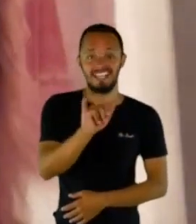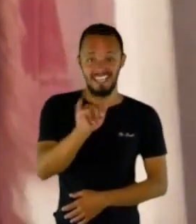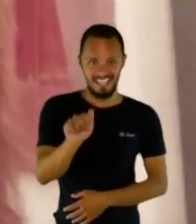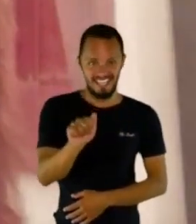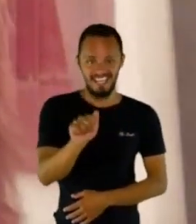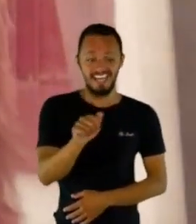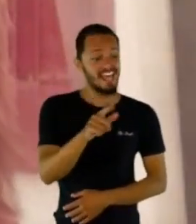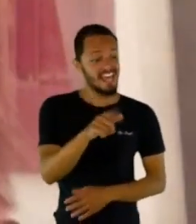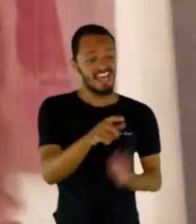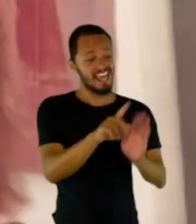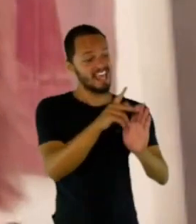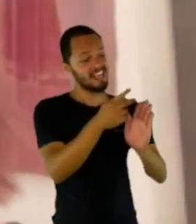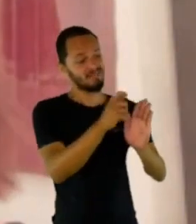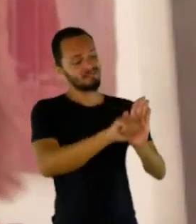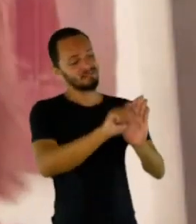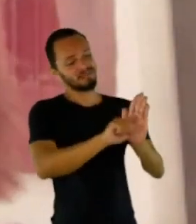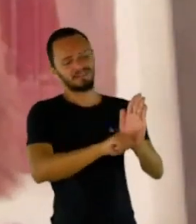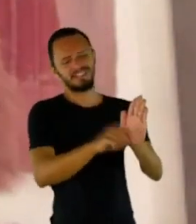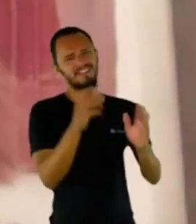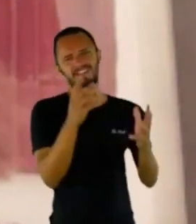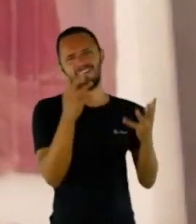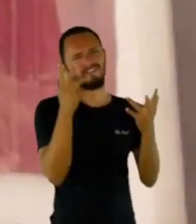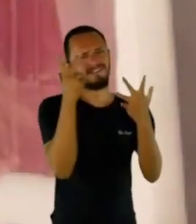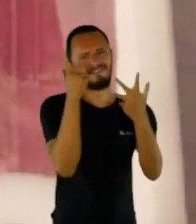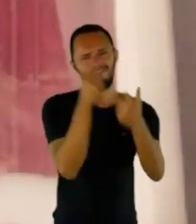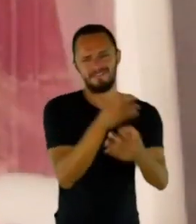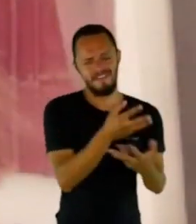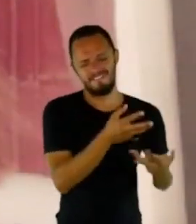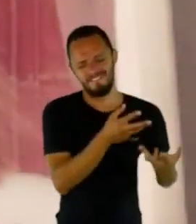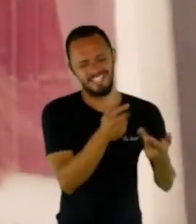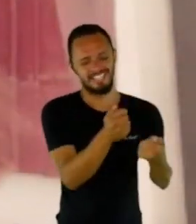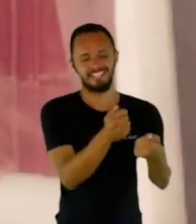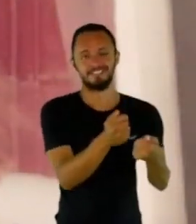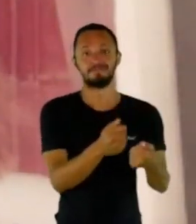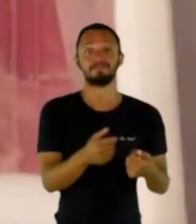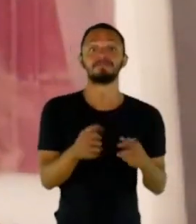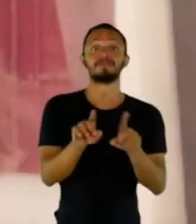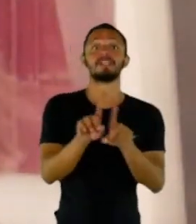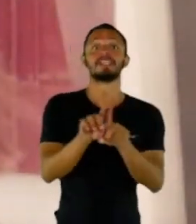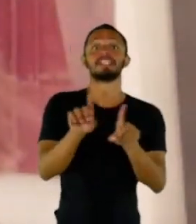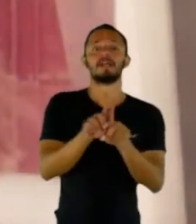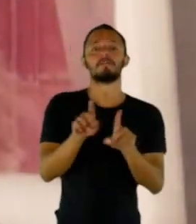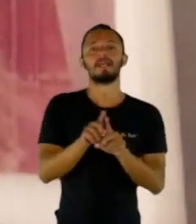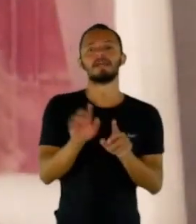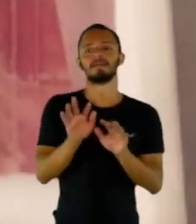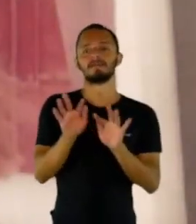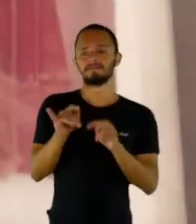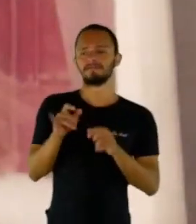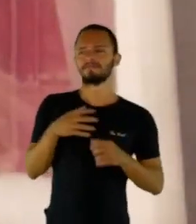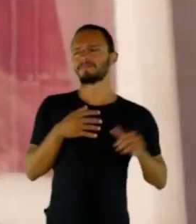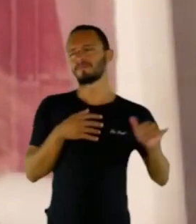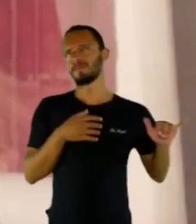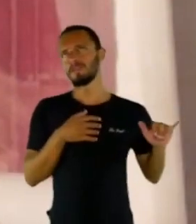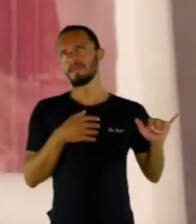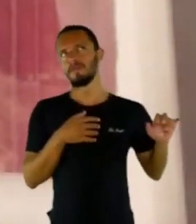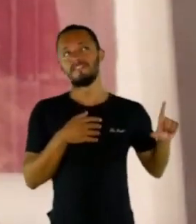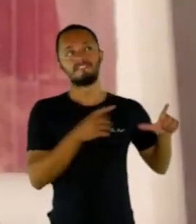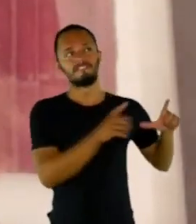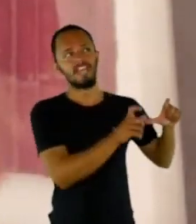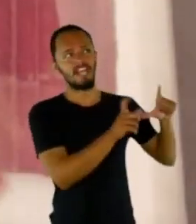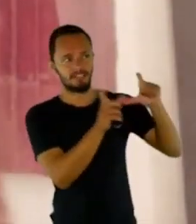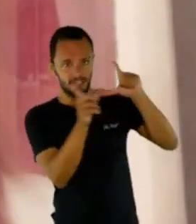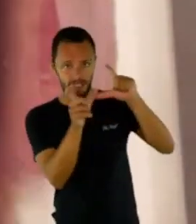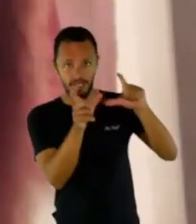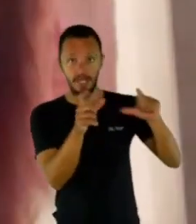último conto, que eu já estava quase já fechando o livro, de viajar, e a sobrinha do meu marido contou que a vizinha